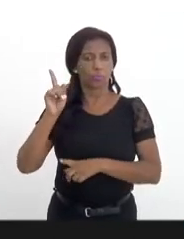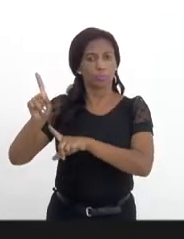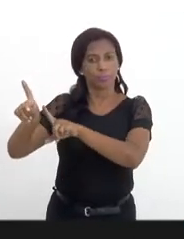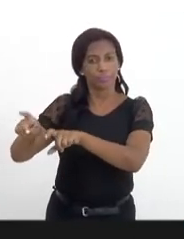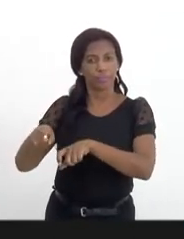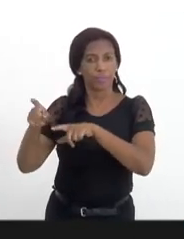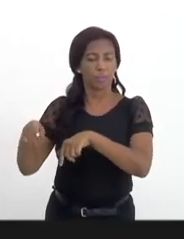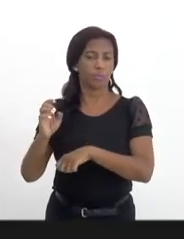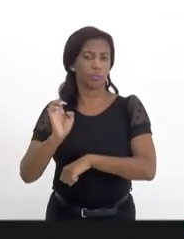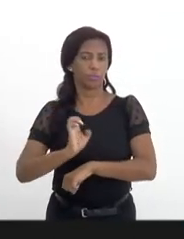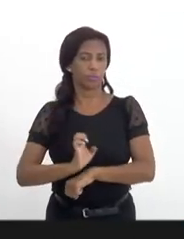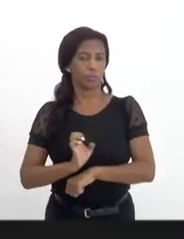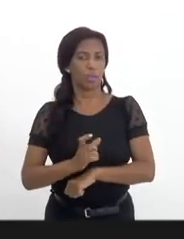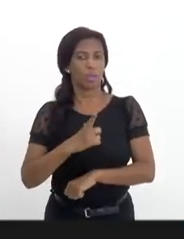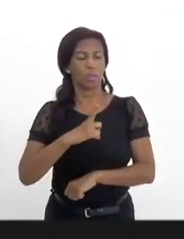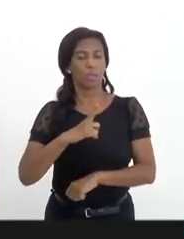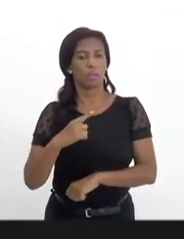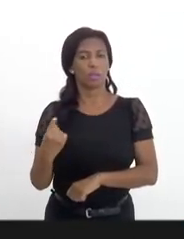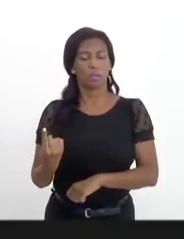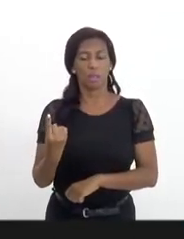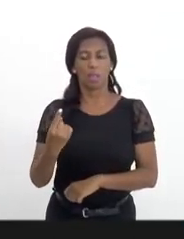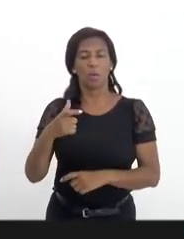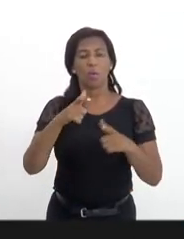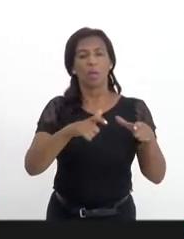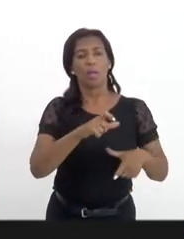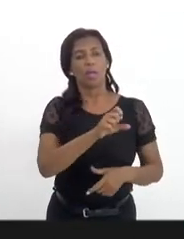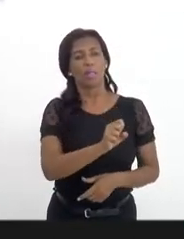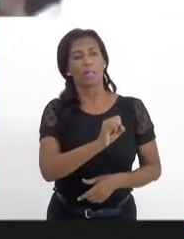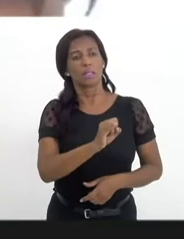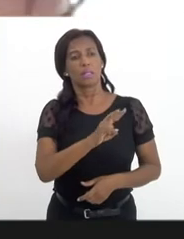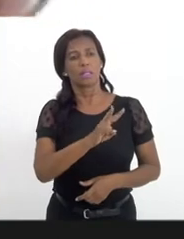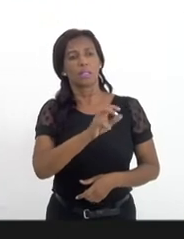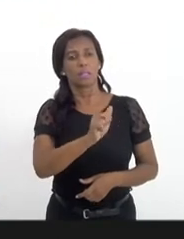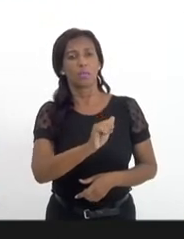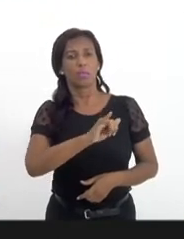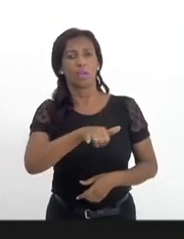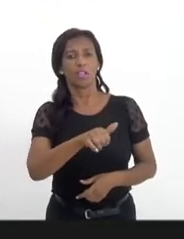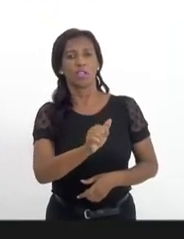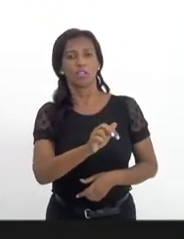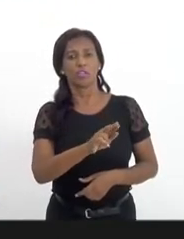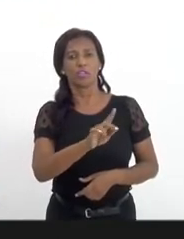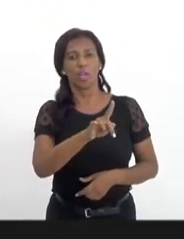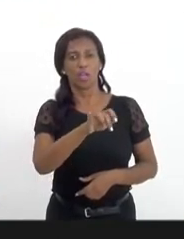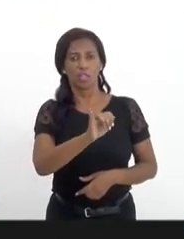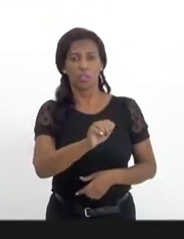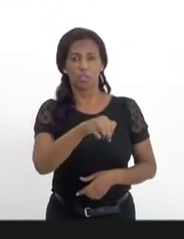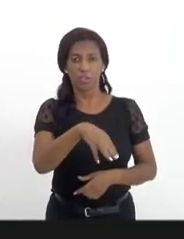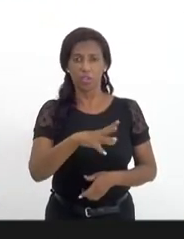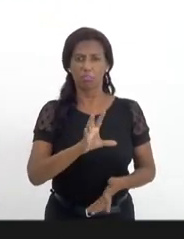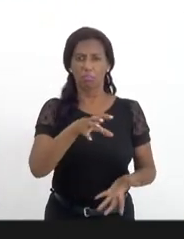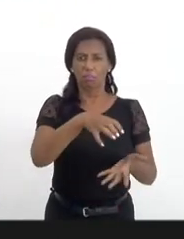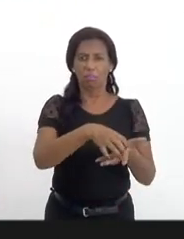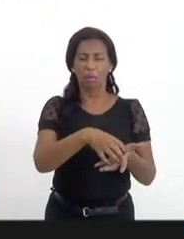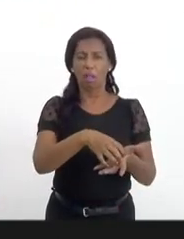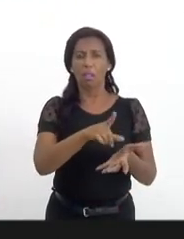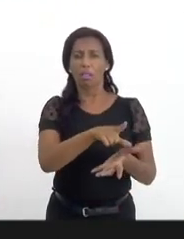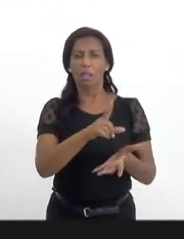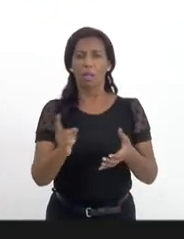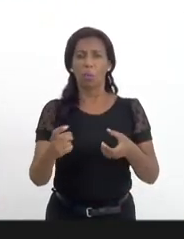Estado, a gente tem o caso de Silva Jardim onde há uma que foi implantada em